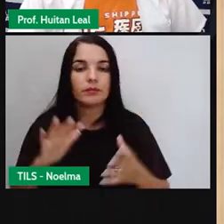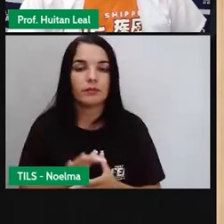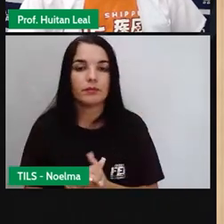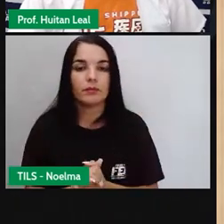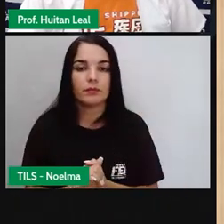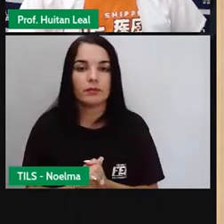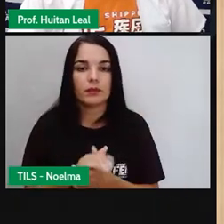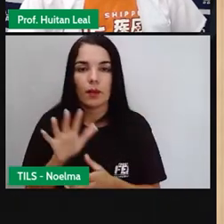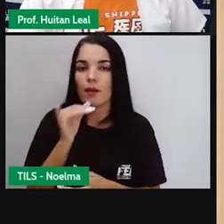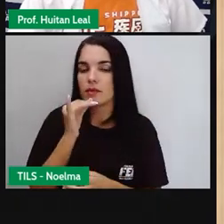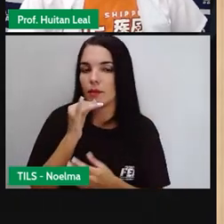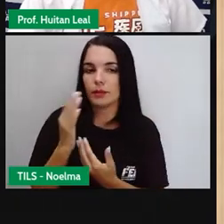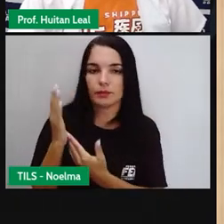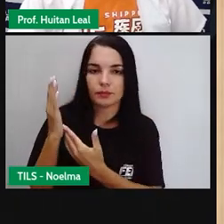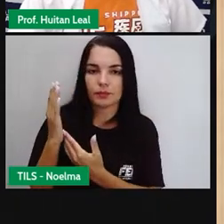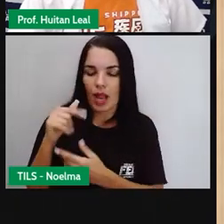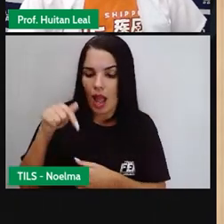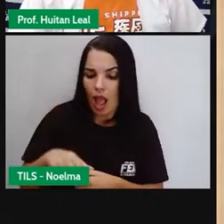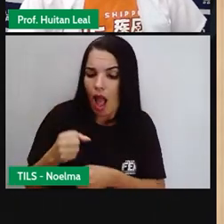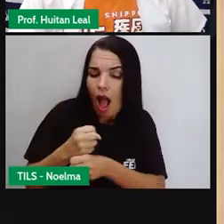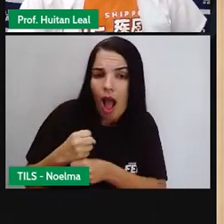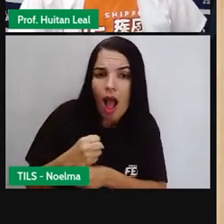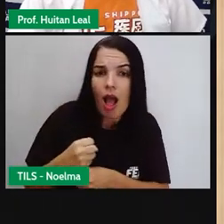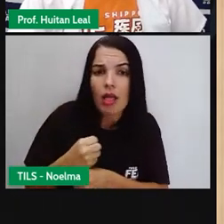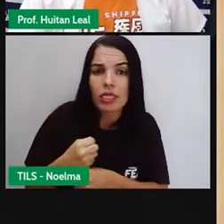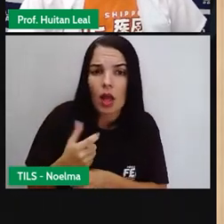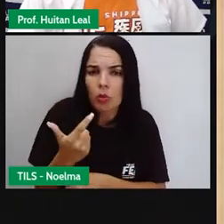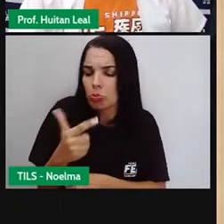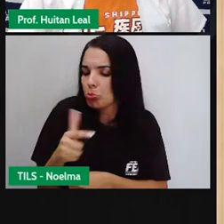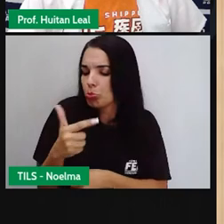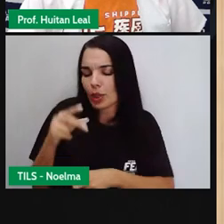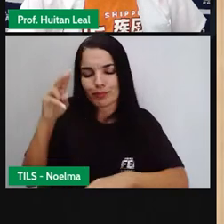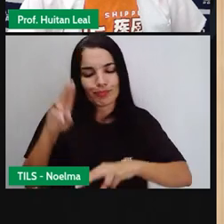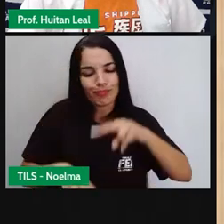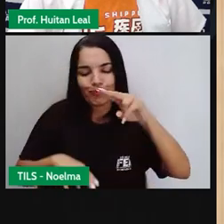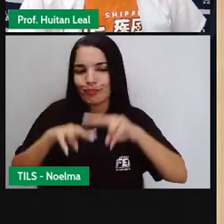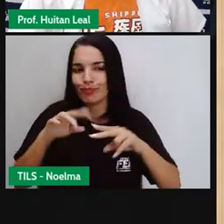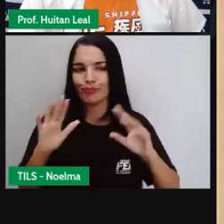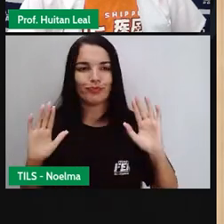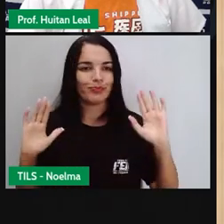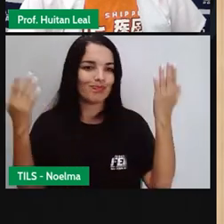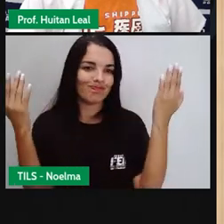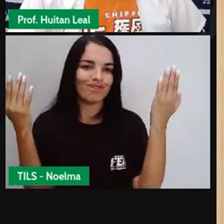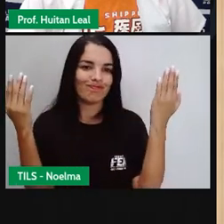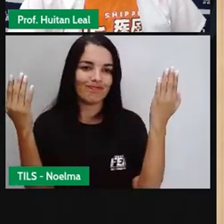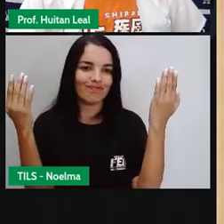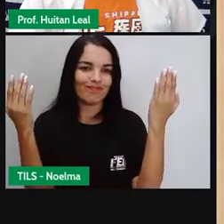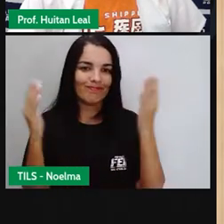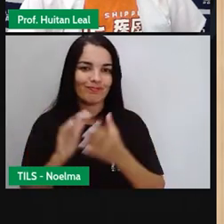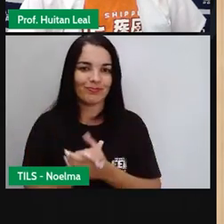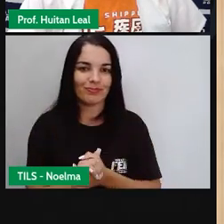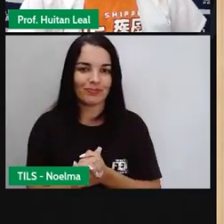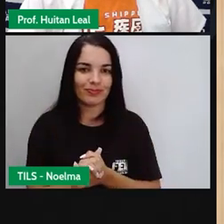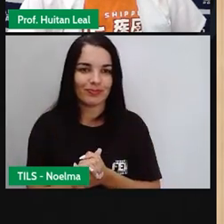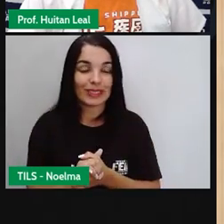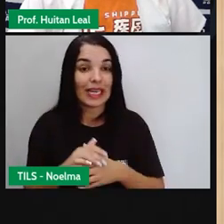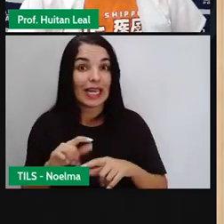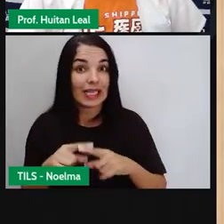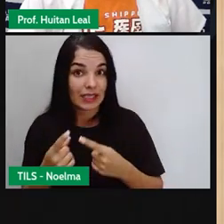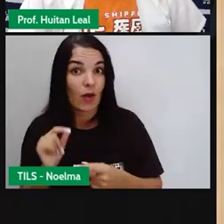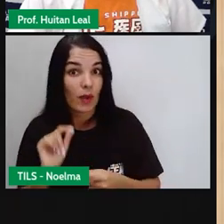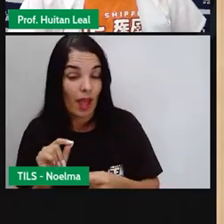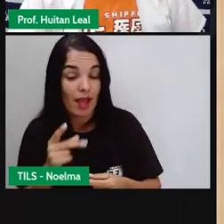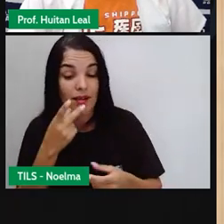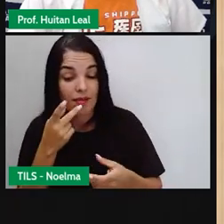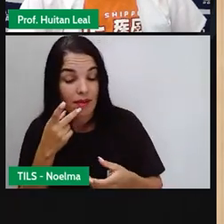Recebam os exemplos. Este ano, não teremos festas juninas. Então, é um contexto